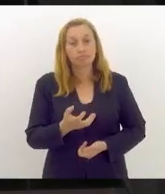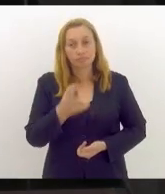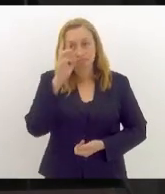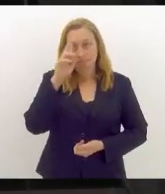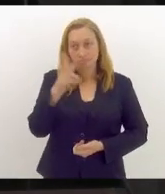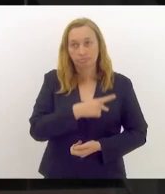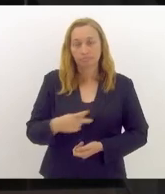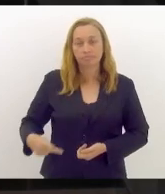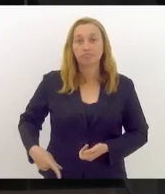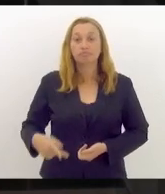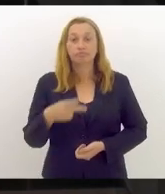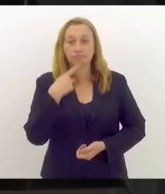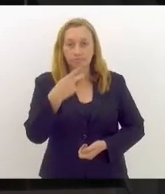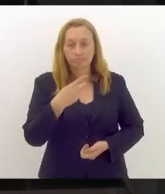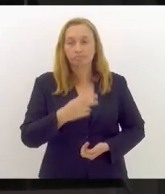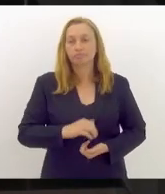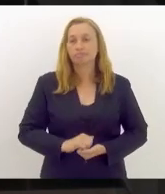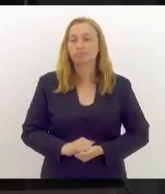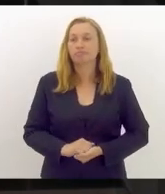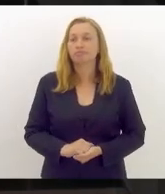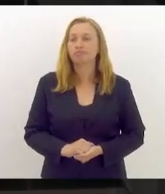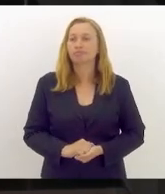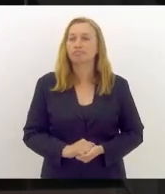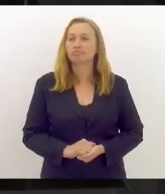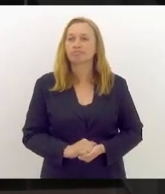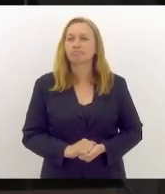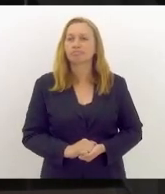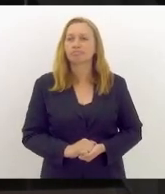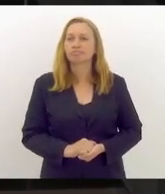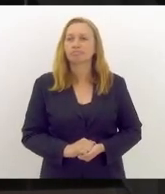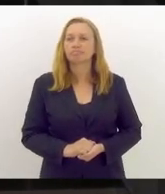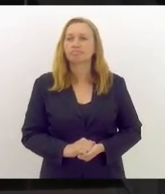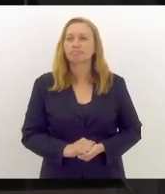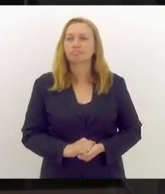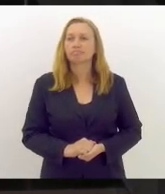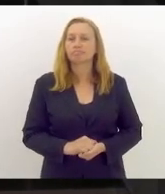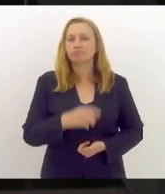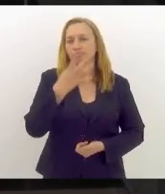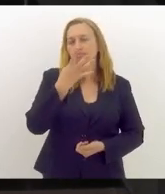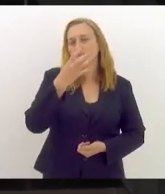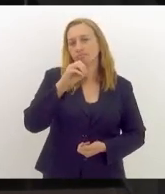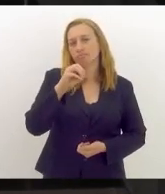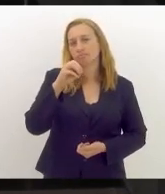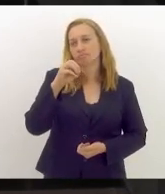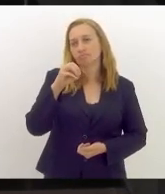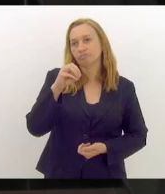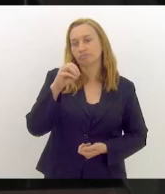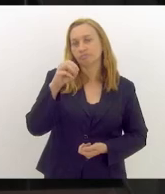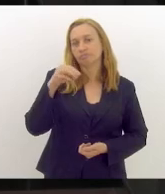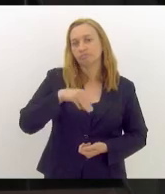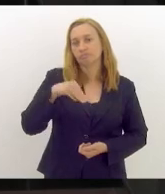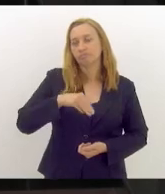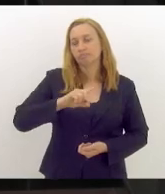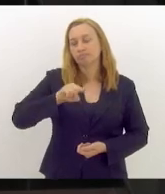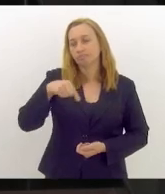assinalar que 40 minutos depois